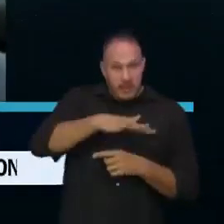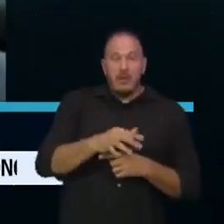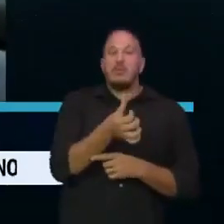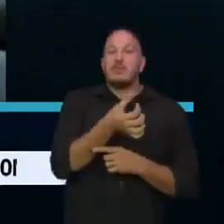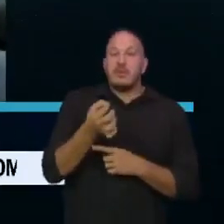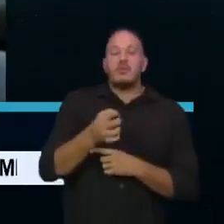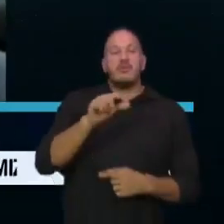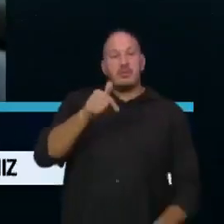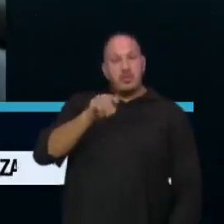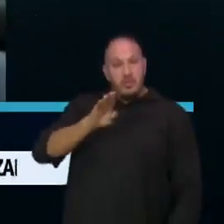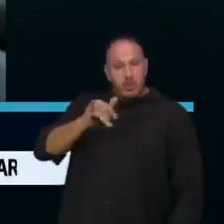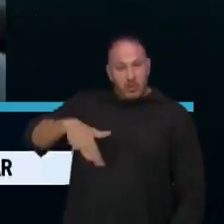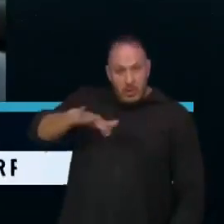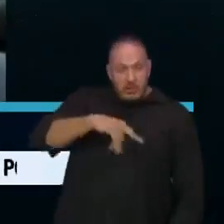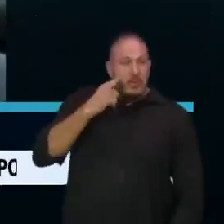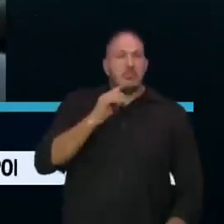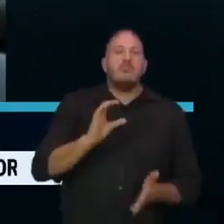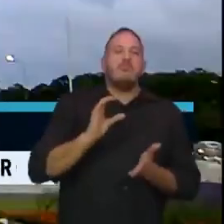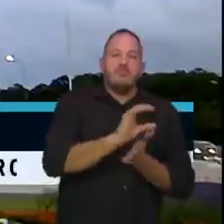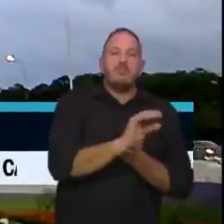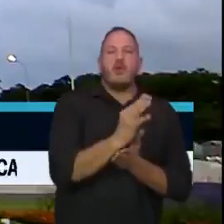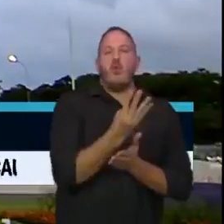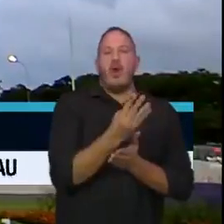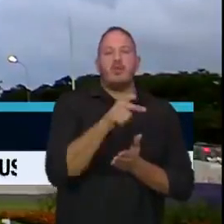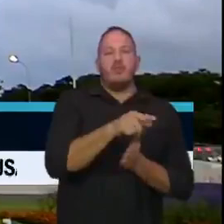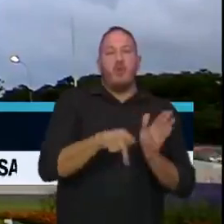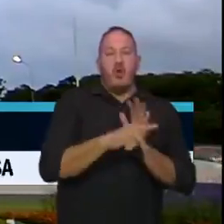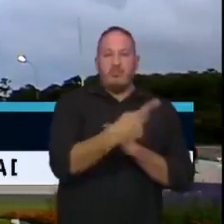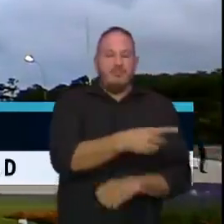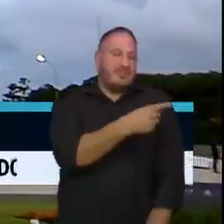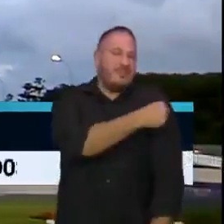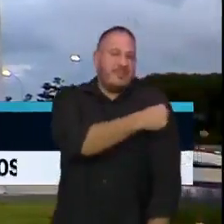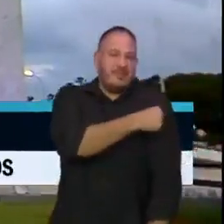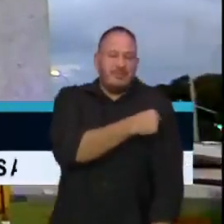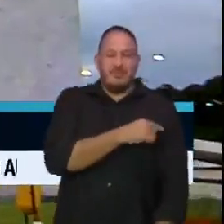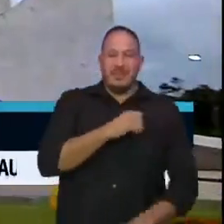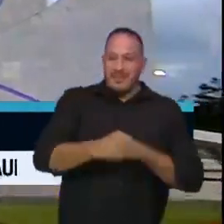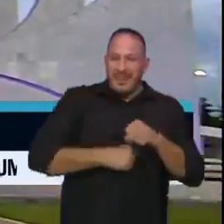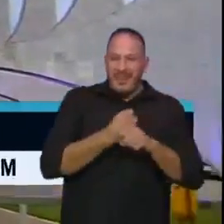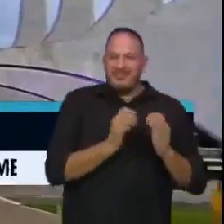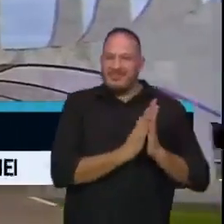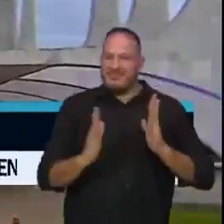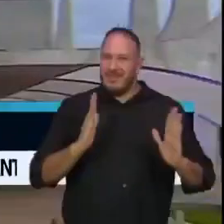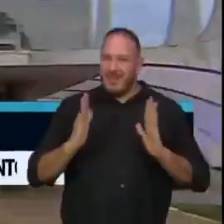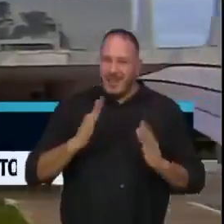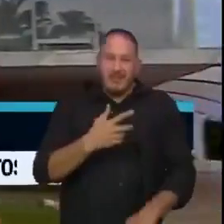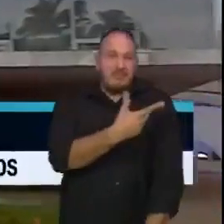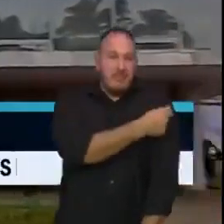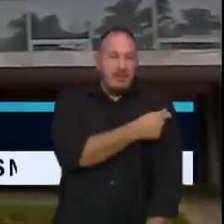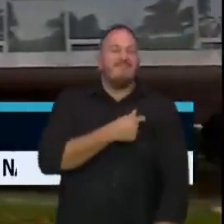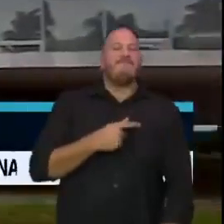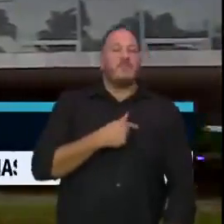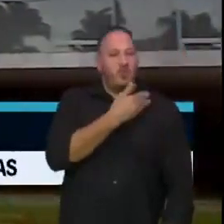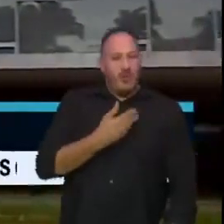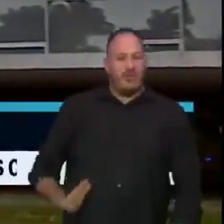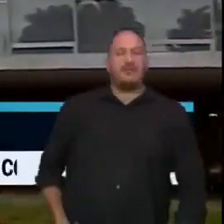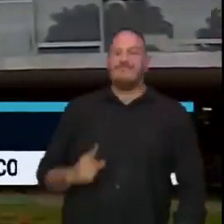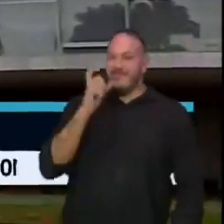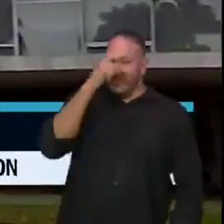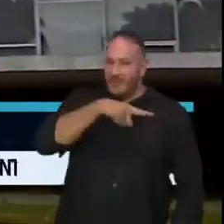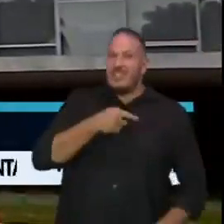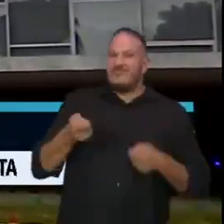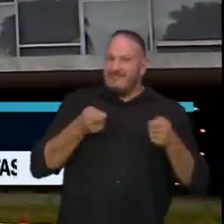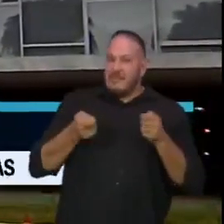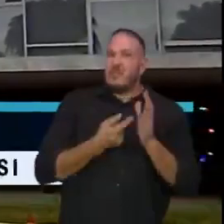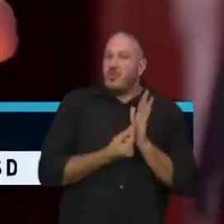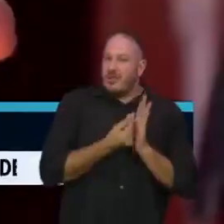7 bilhões para essa finalidade, sendo 4 para vacinas. Em pleno ano eleitoral, o governo terá desafios no orçamento. Ele